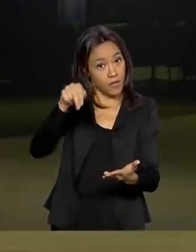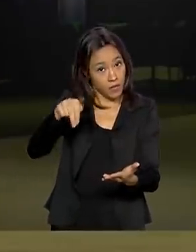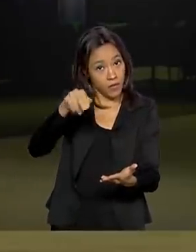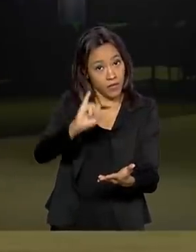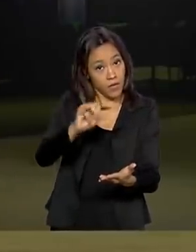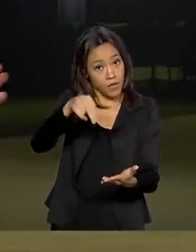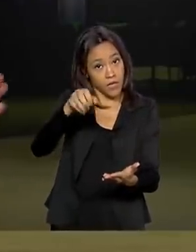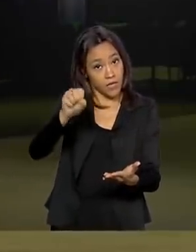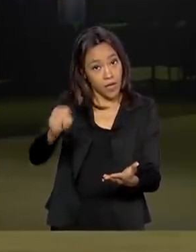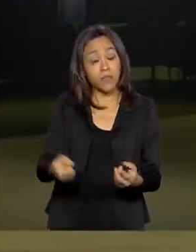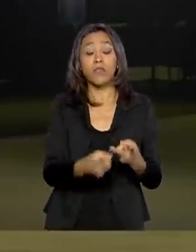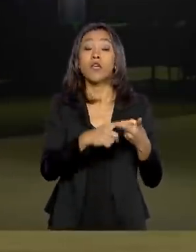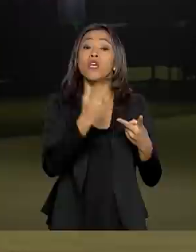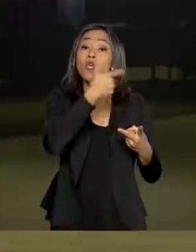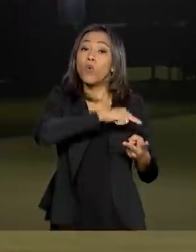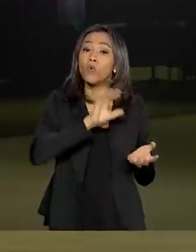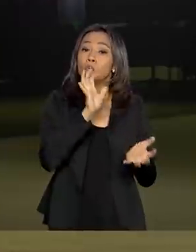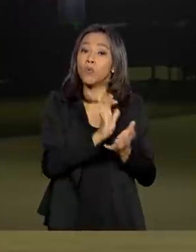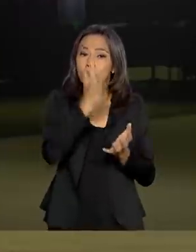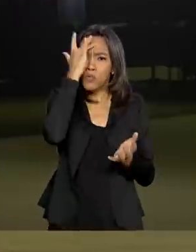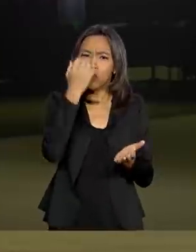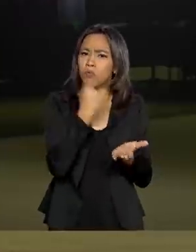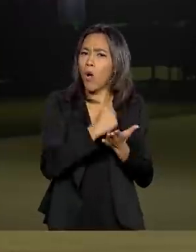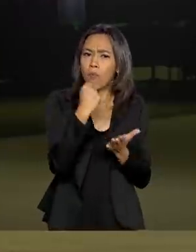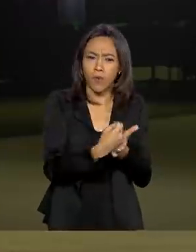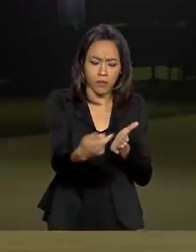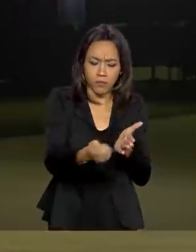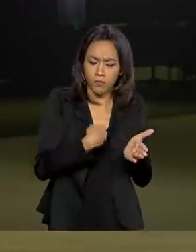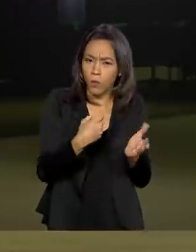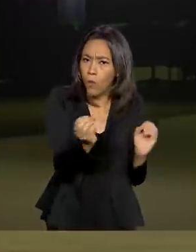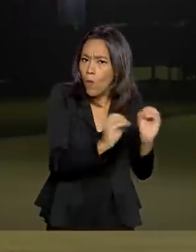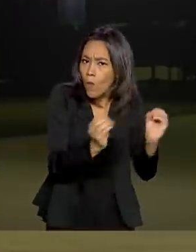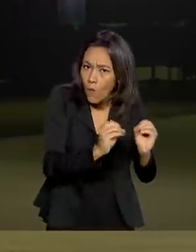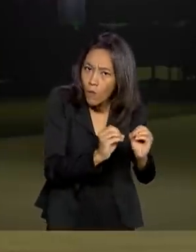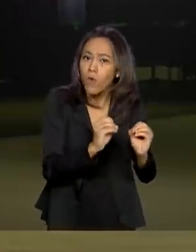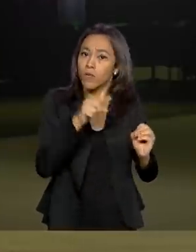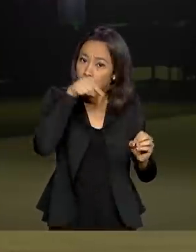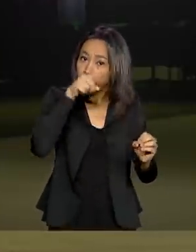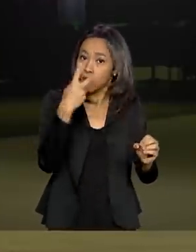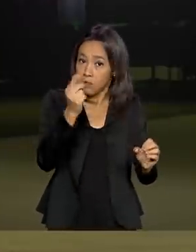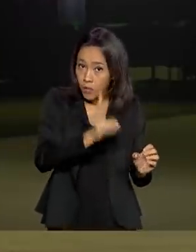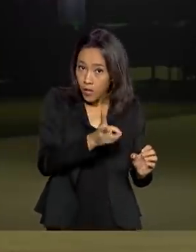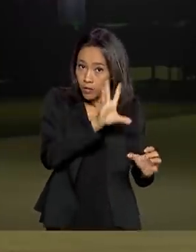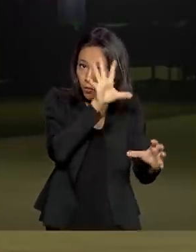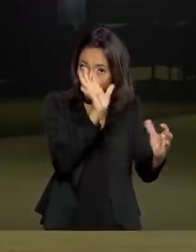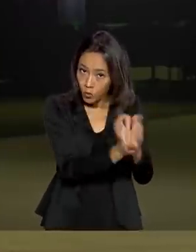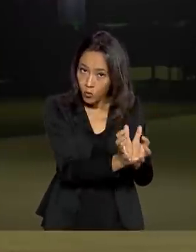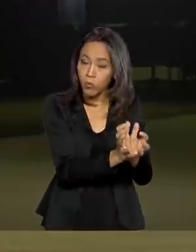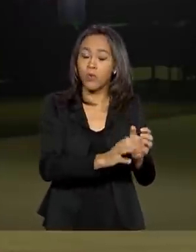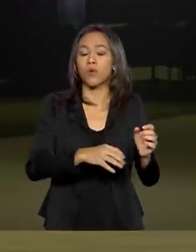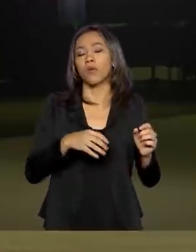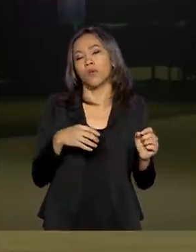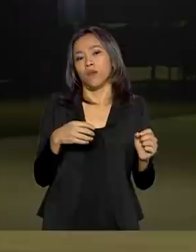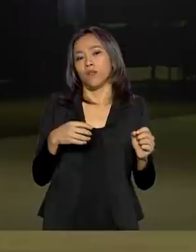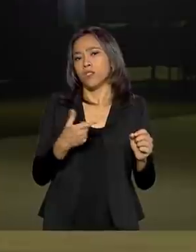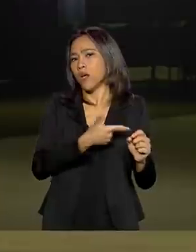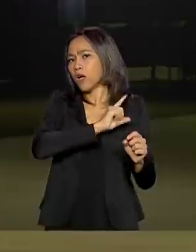pediu nada para o Estado, o Estado nunca enxergou ele. Então, nós já temos ali habilitados, 23 milhões, nós tínhamos 16,